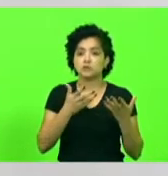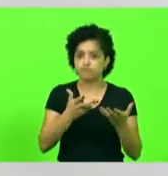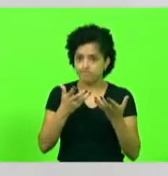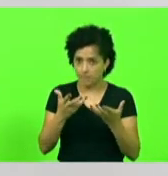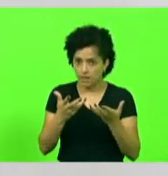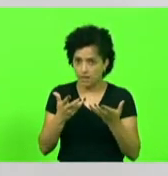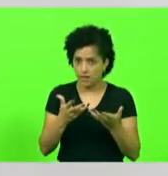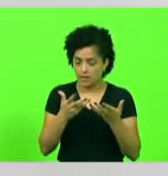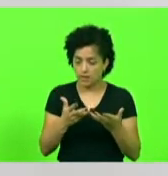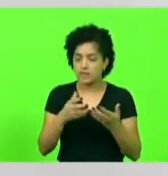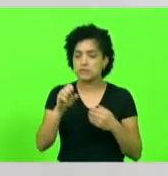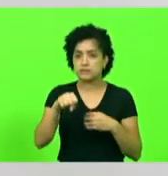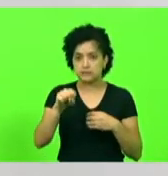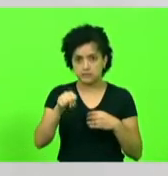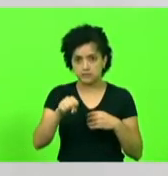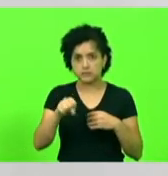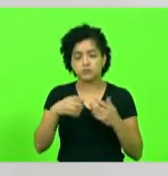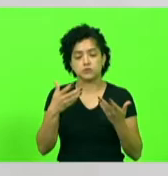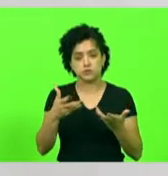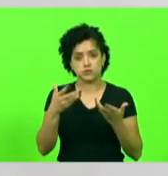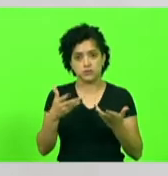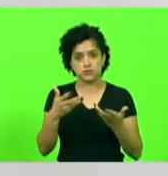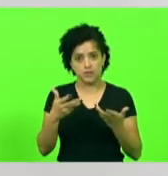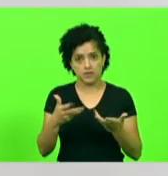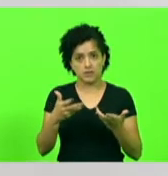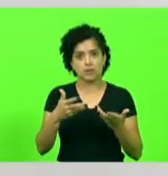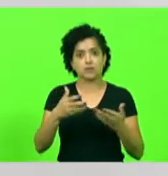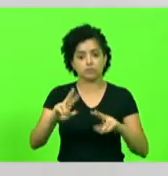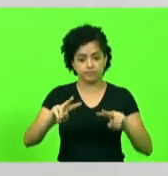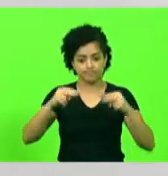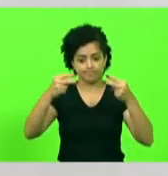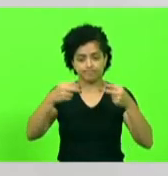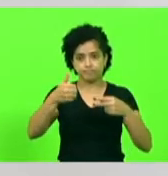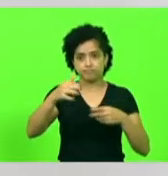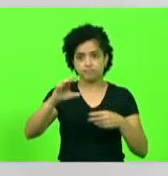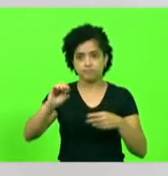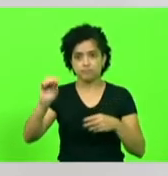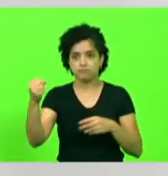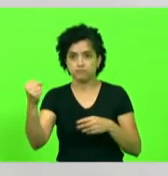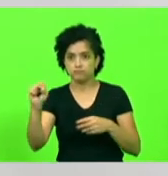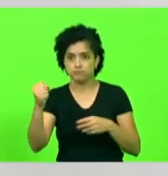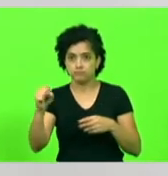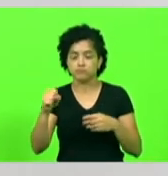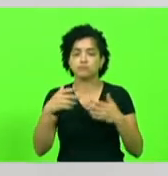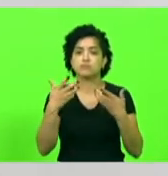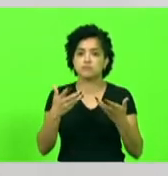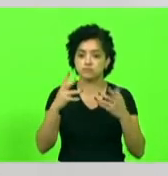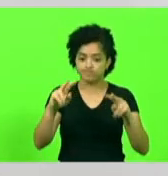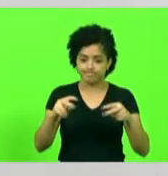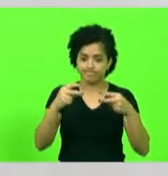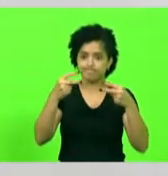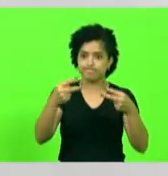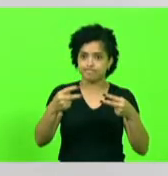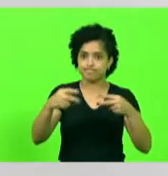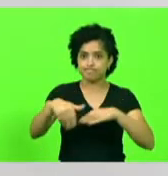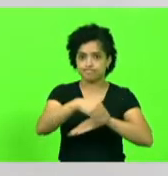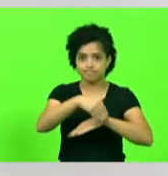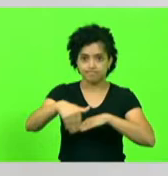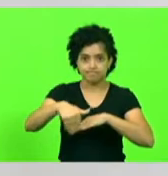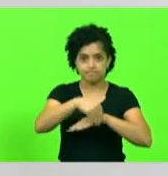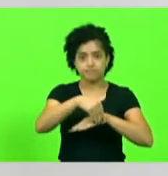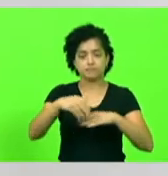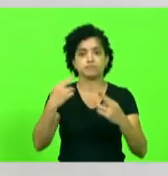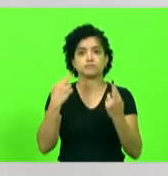a duplicação da EC-108, nós queremos a duplicação da Ivo Silveira, nós queremos a duplicação ali da